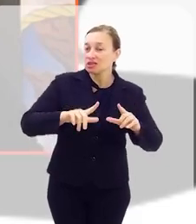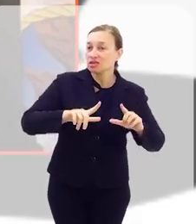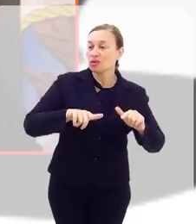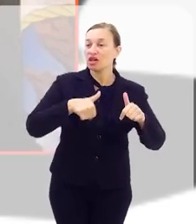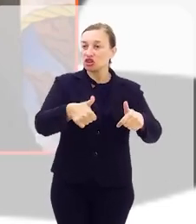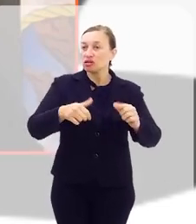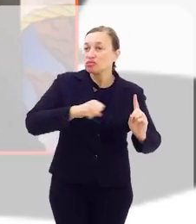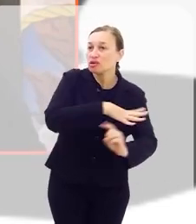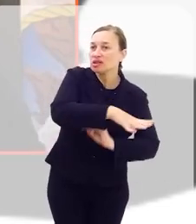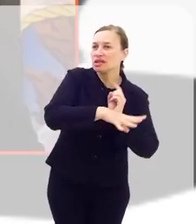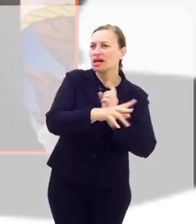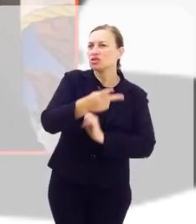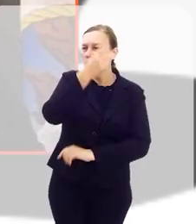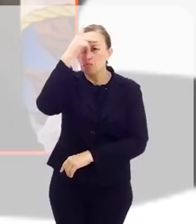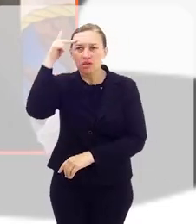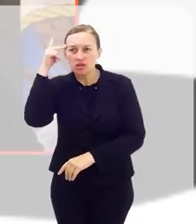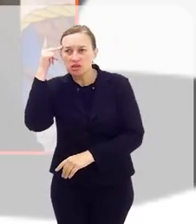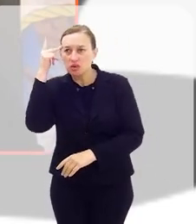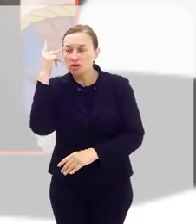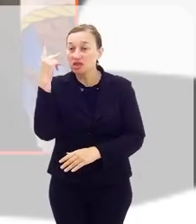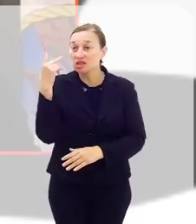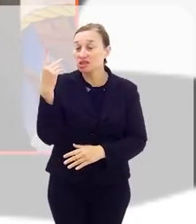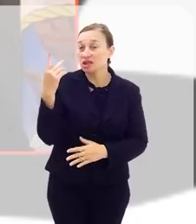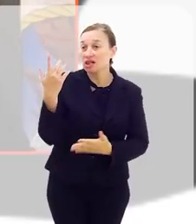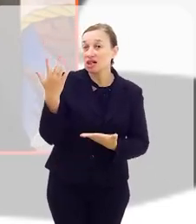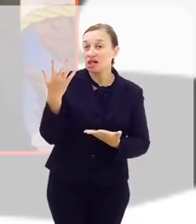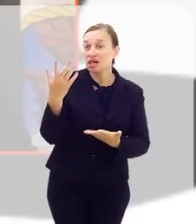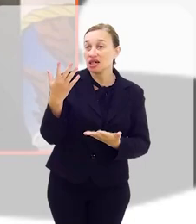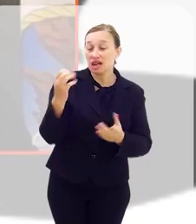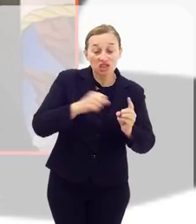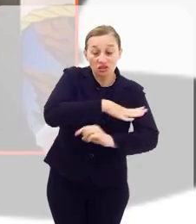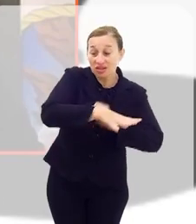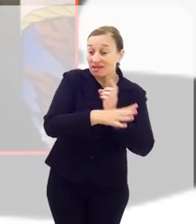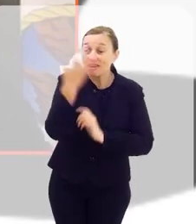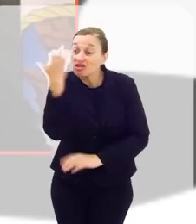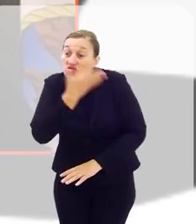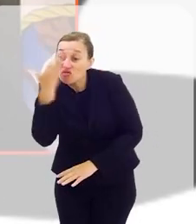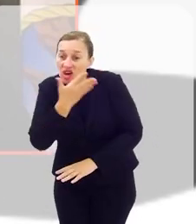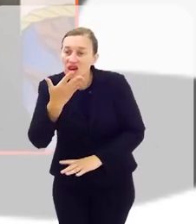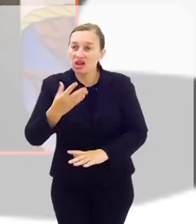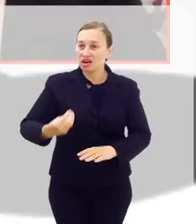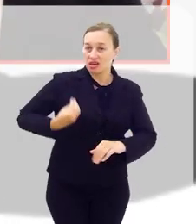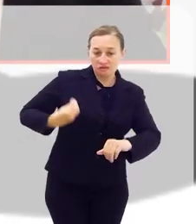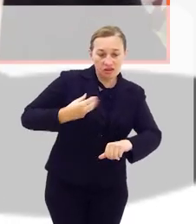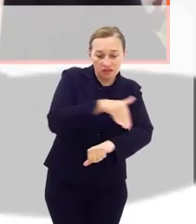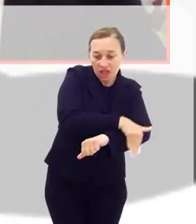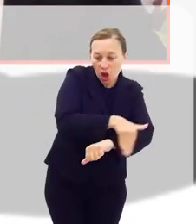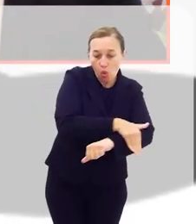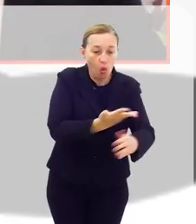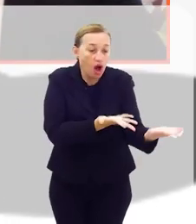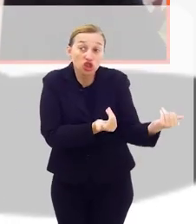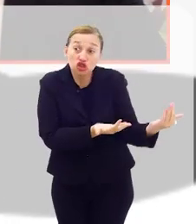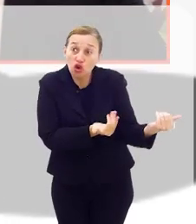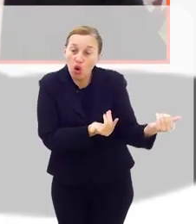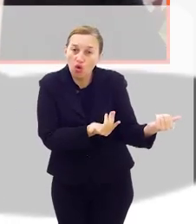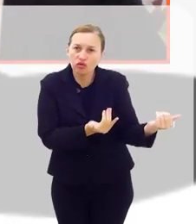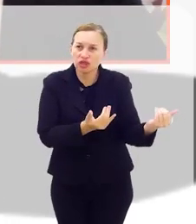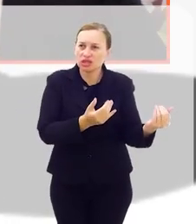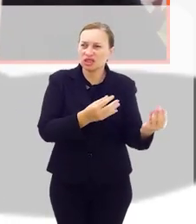ações sociais com pessoas invisíveis para a sociedade. Pessoas que passam de rua, jovens,